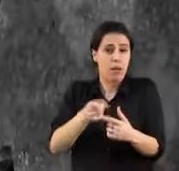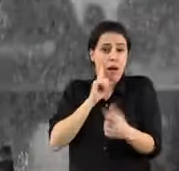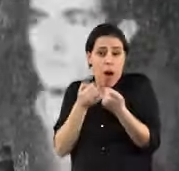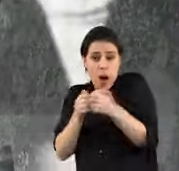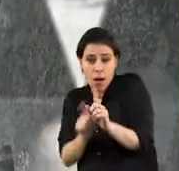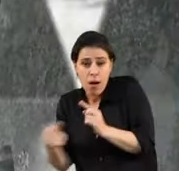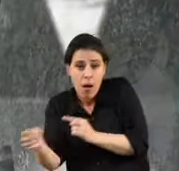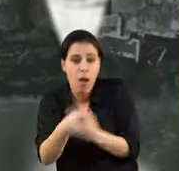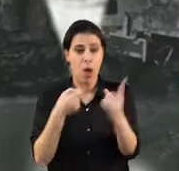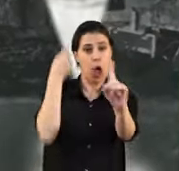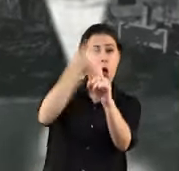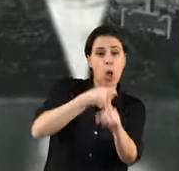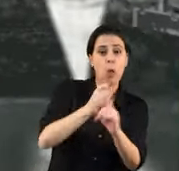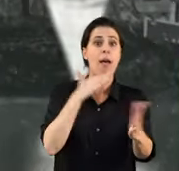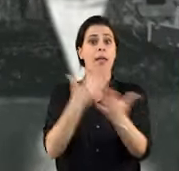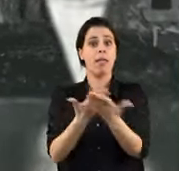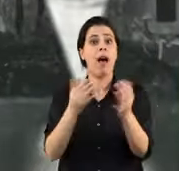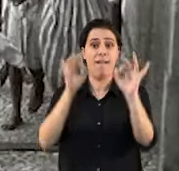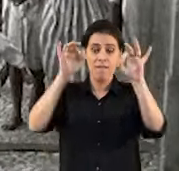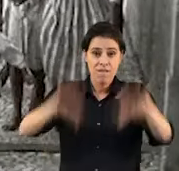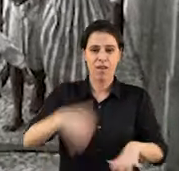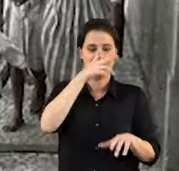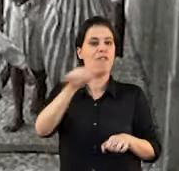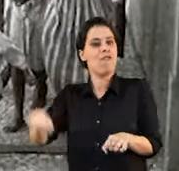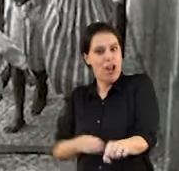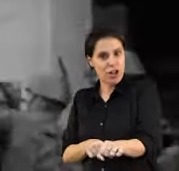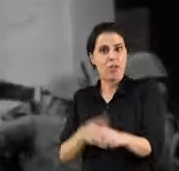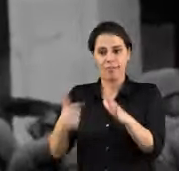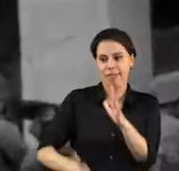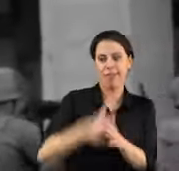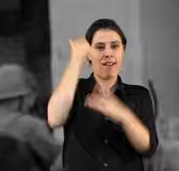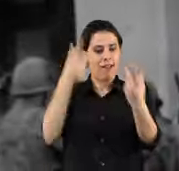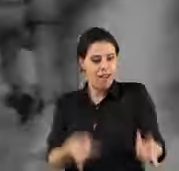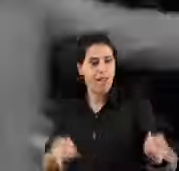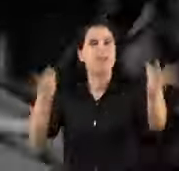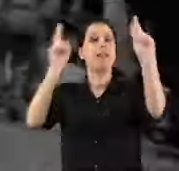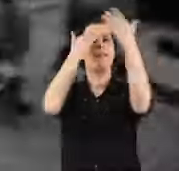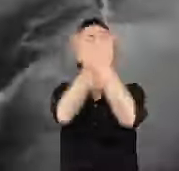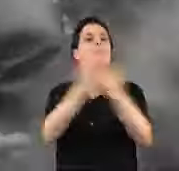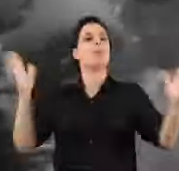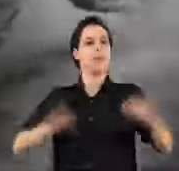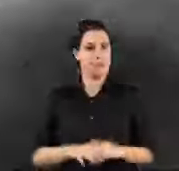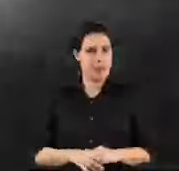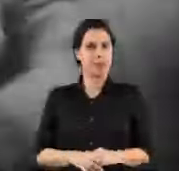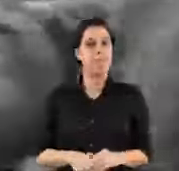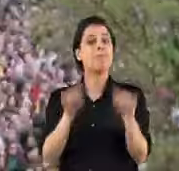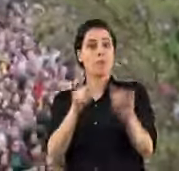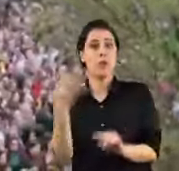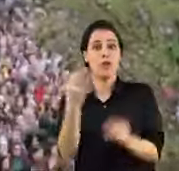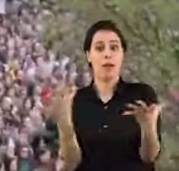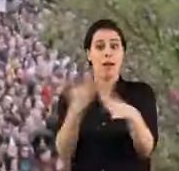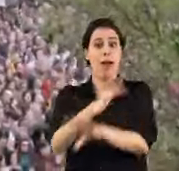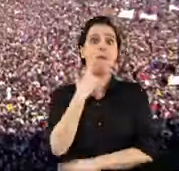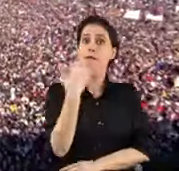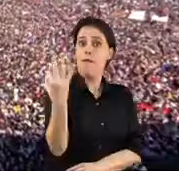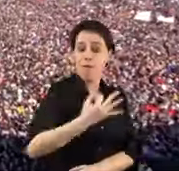na clandestinidade. Na luta que conduziu à liquidação do fascismo. À vitória da liberdade e da democracia. Foi assim na